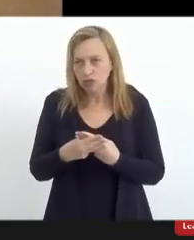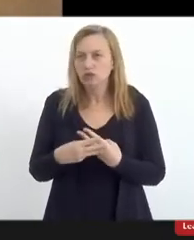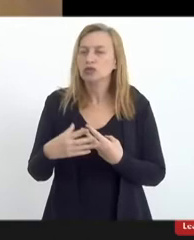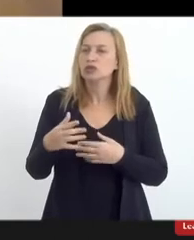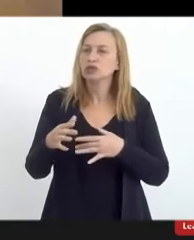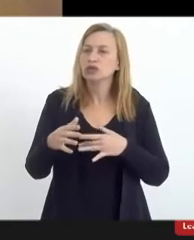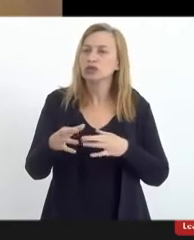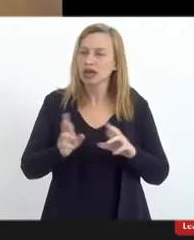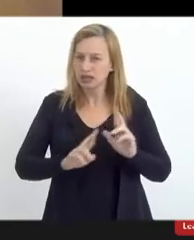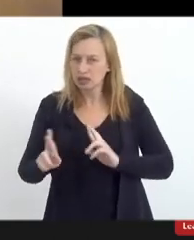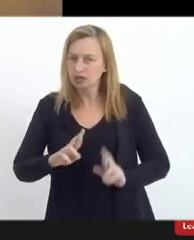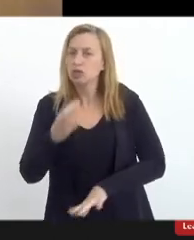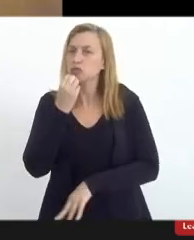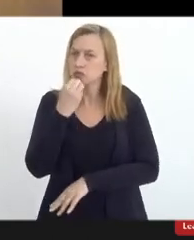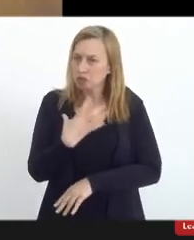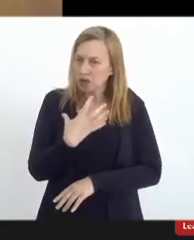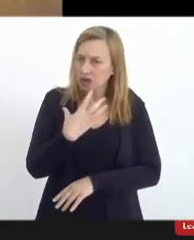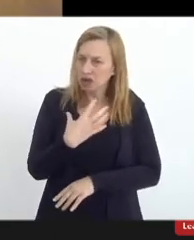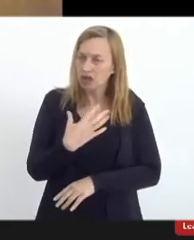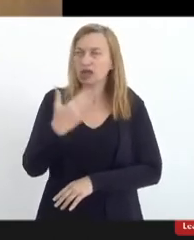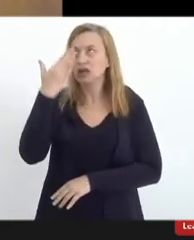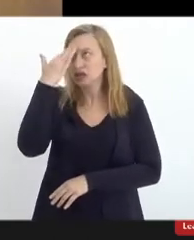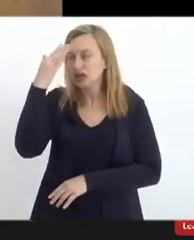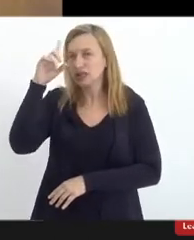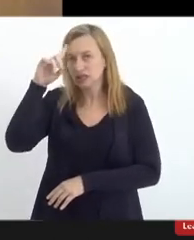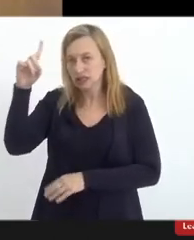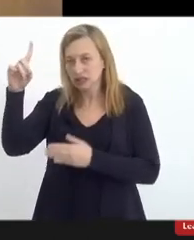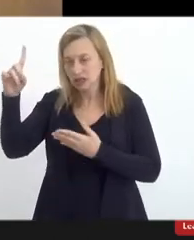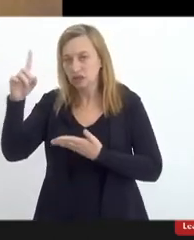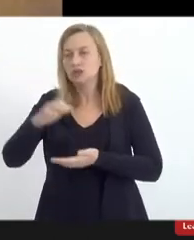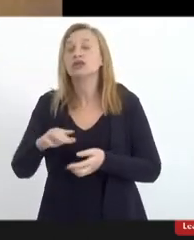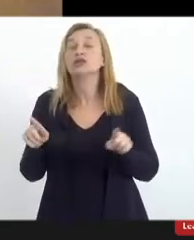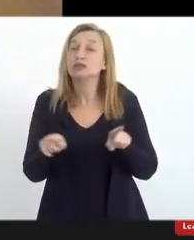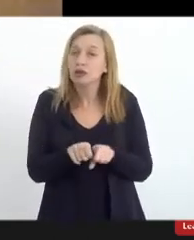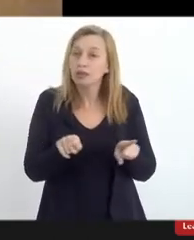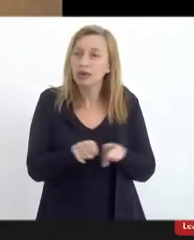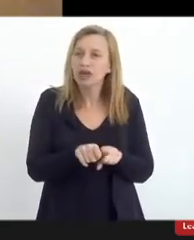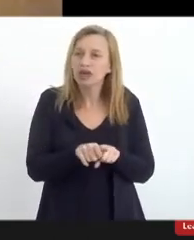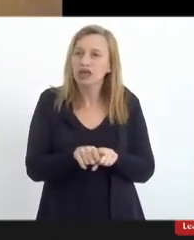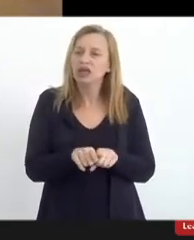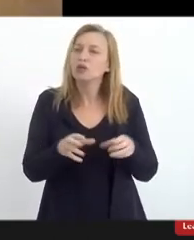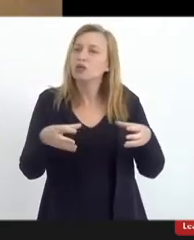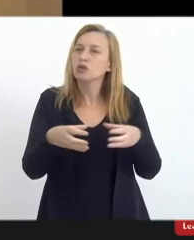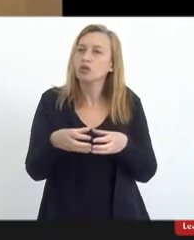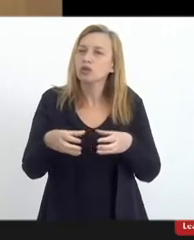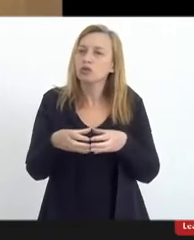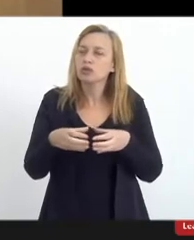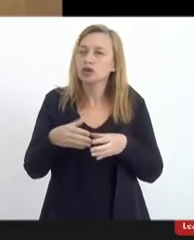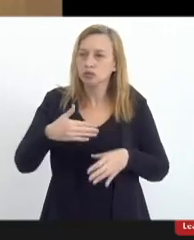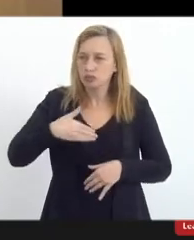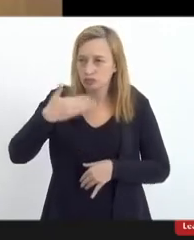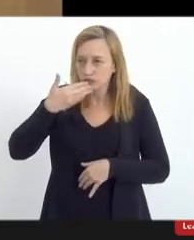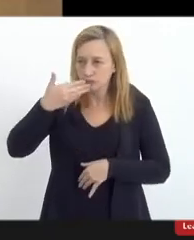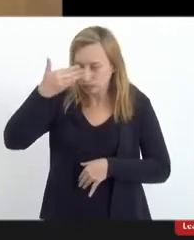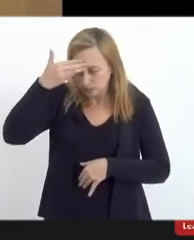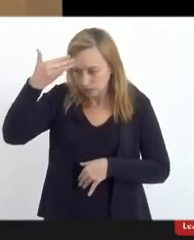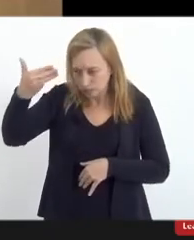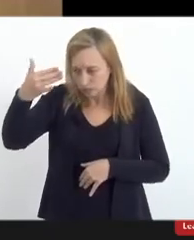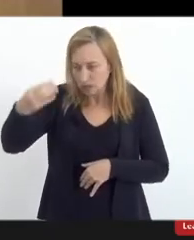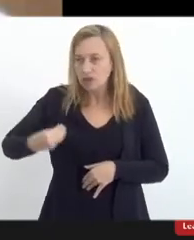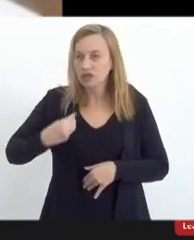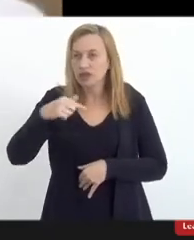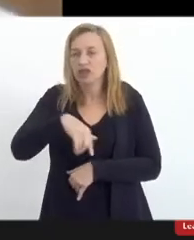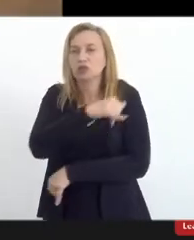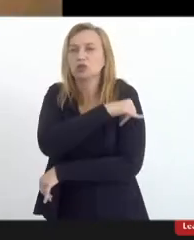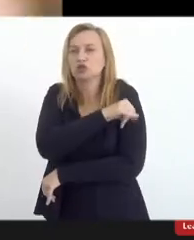nos relacionamos muito bem, com a graça de Deus, e também com a comunidade muçulmana, presente aqui